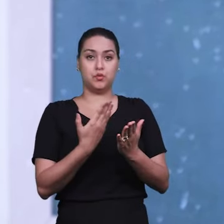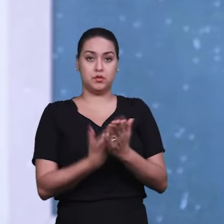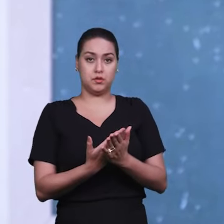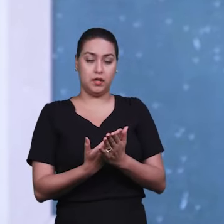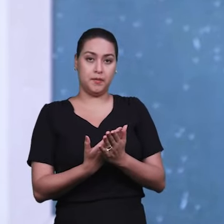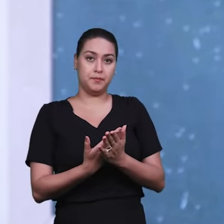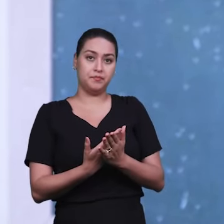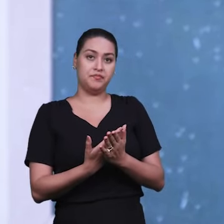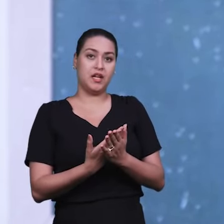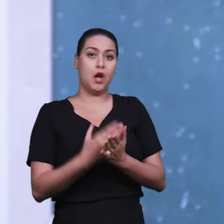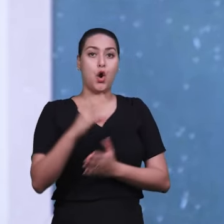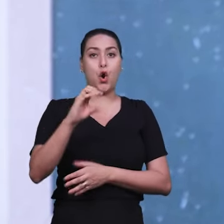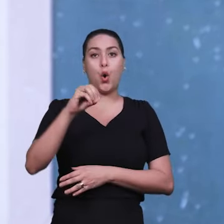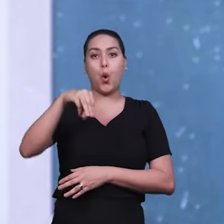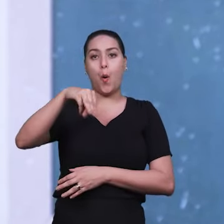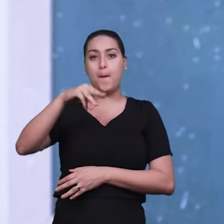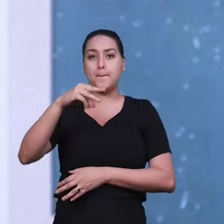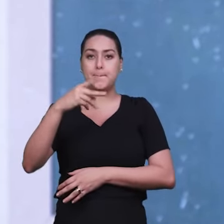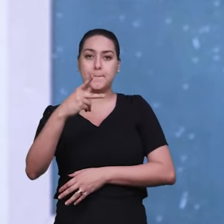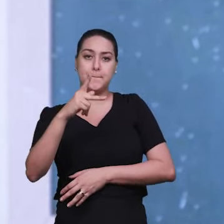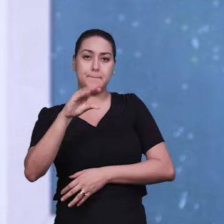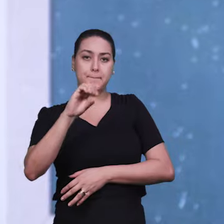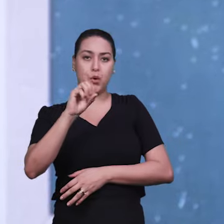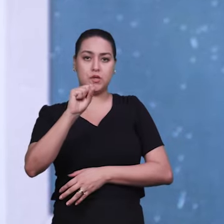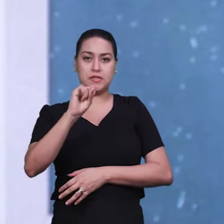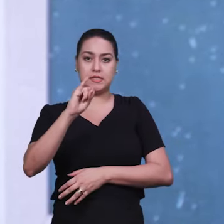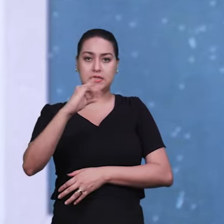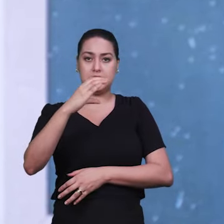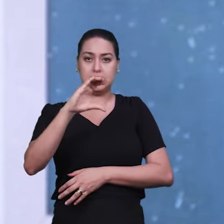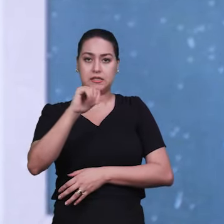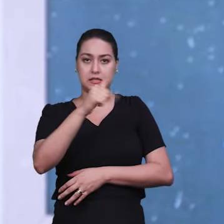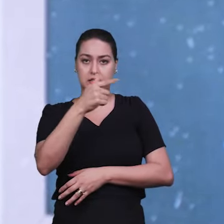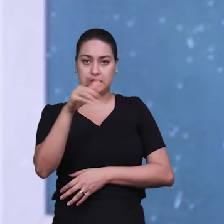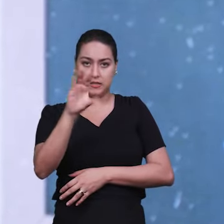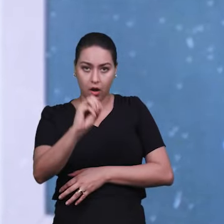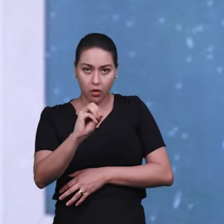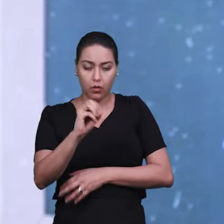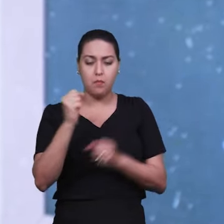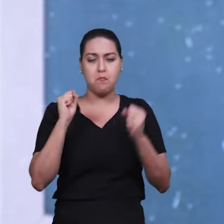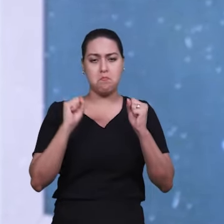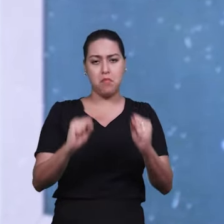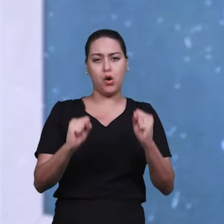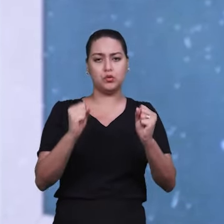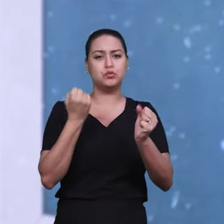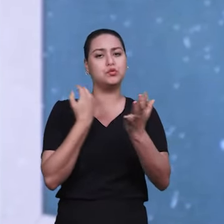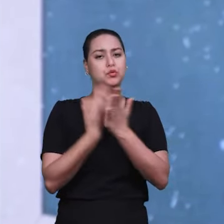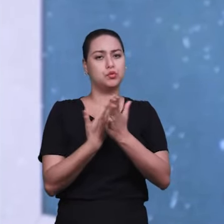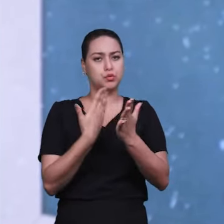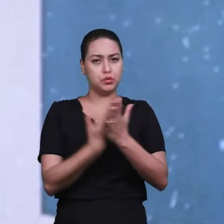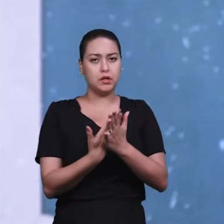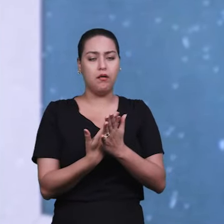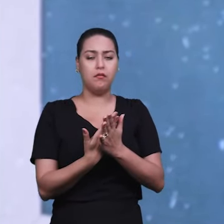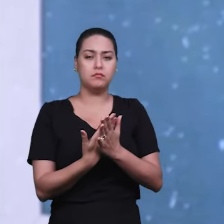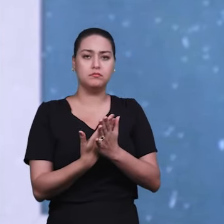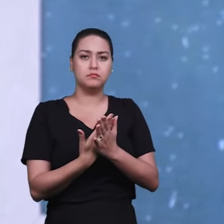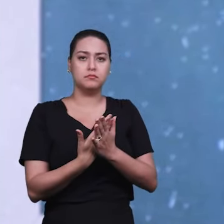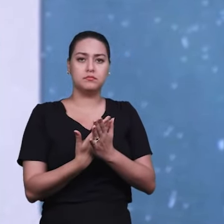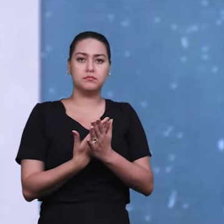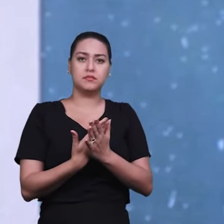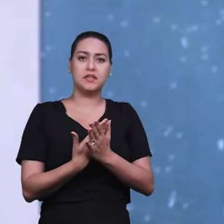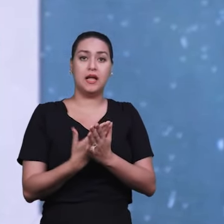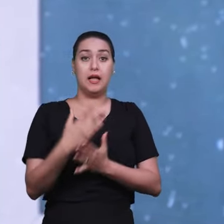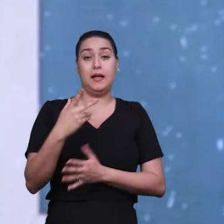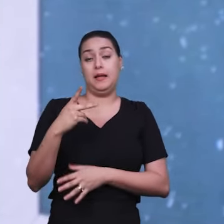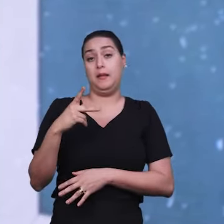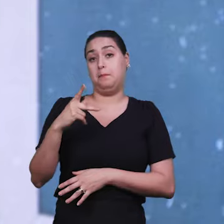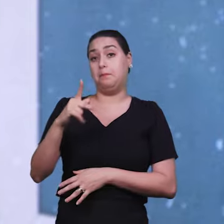composição geralmente é uma outra área que você pode estudar a composição na faculdade, né? É interessante. É diferente, são áreas diferentes. A área da performance seria